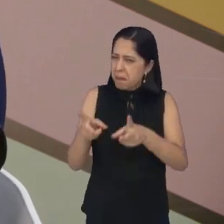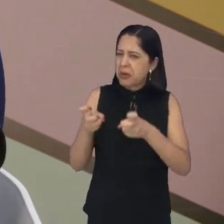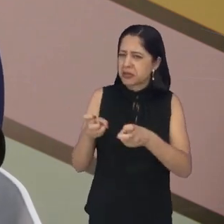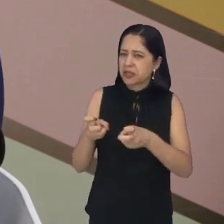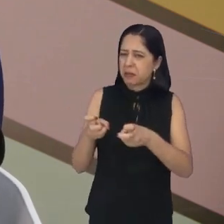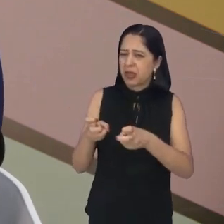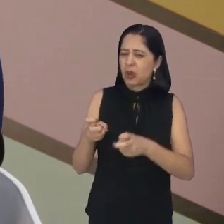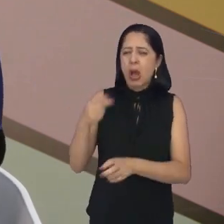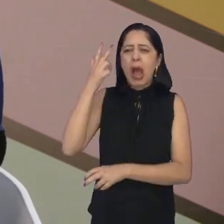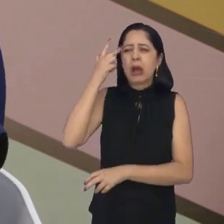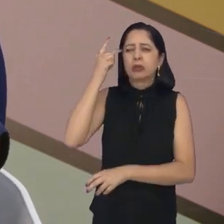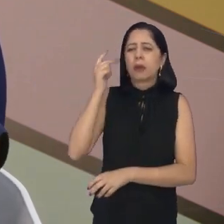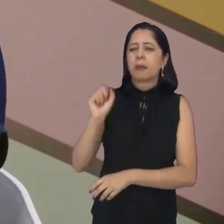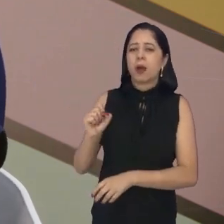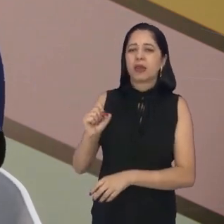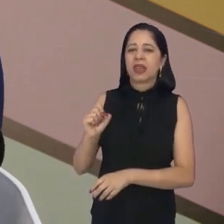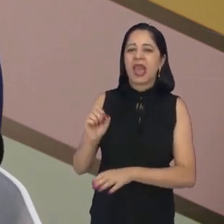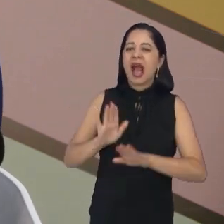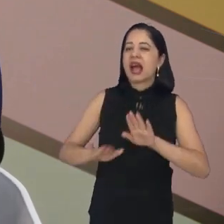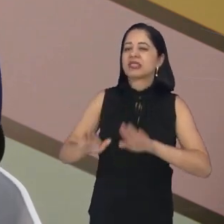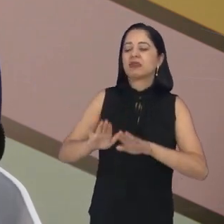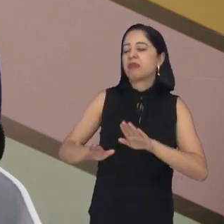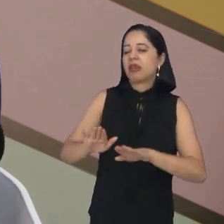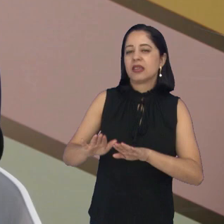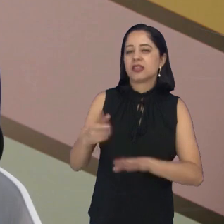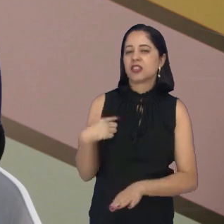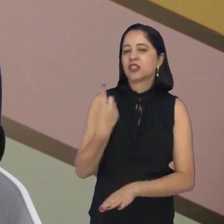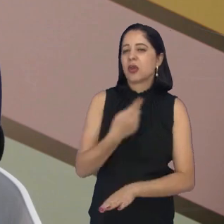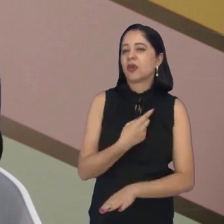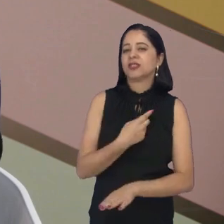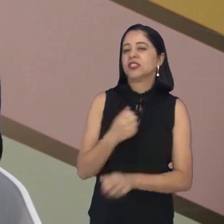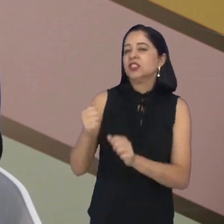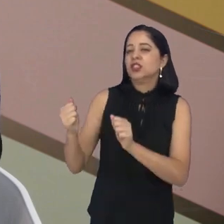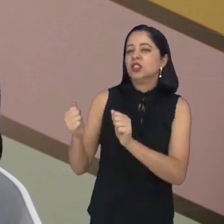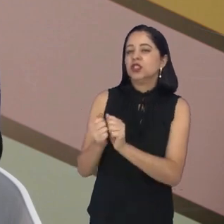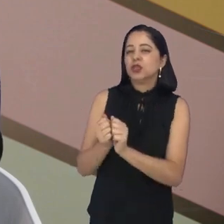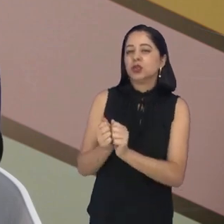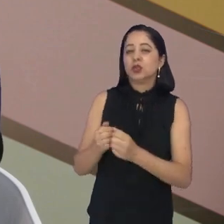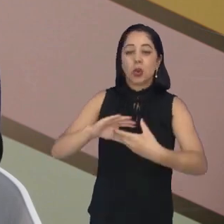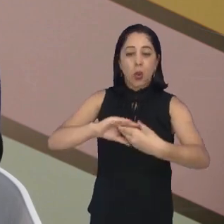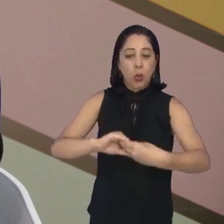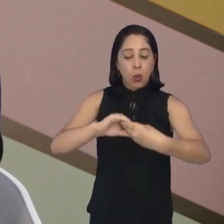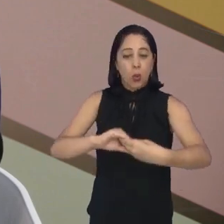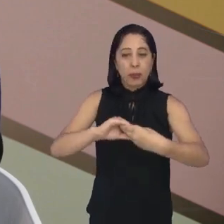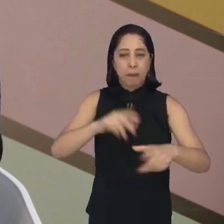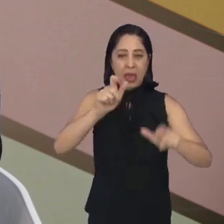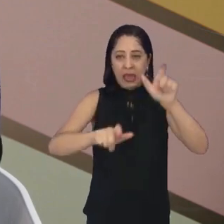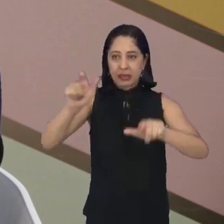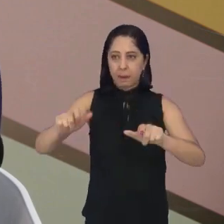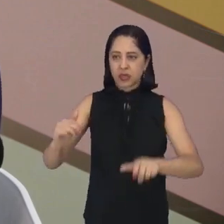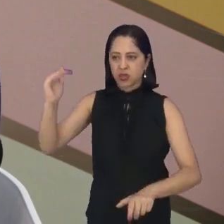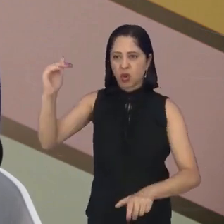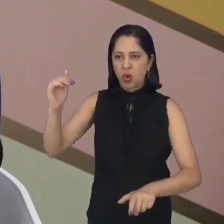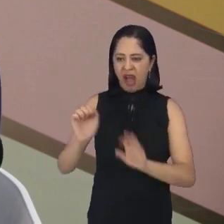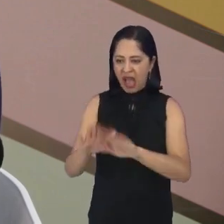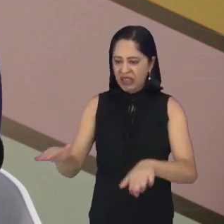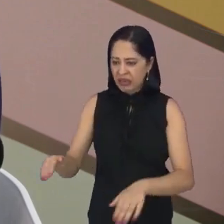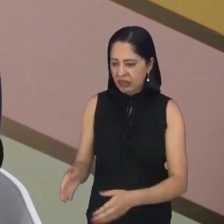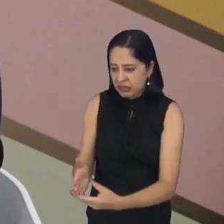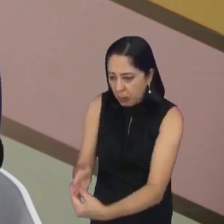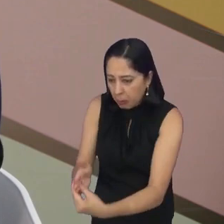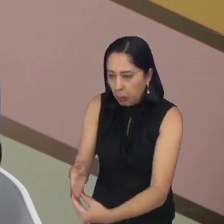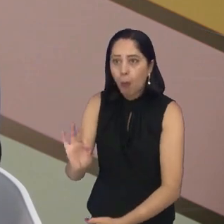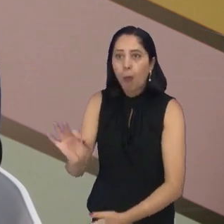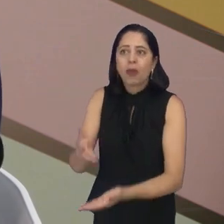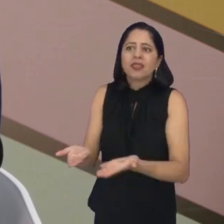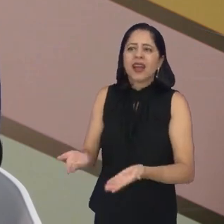normalmente quando a gente tá no meio de pessoas e a gente chega pra cumprimentar, aí muitas vezes se tem criança, a gente não cumprimenta às vezes